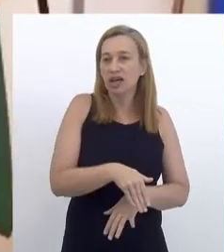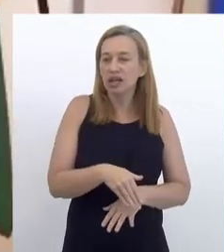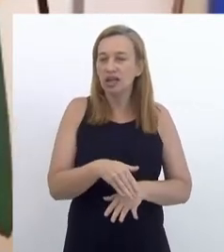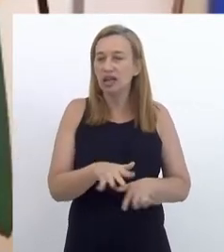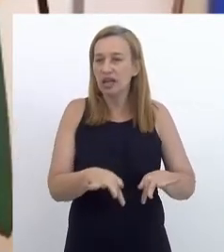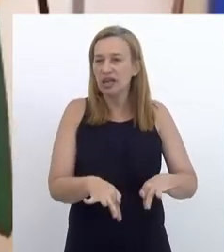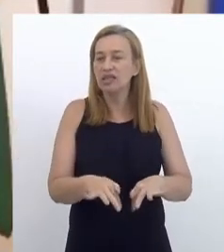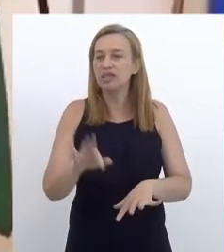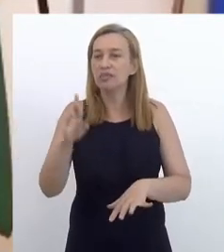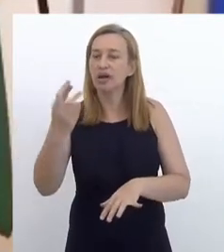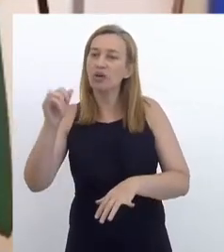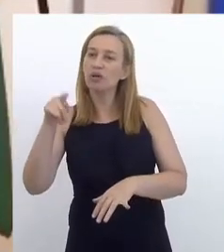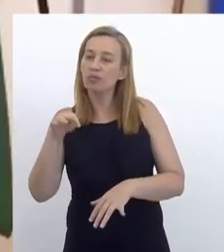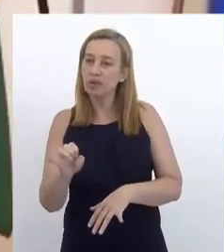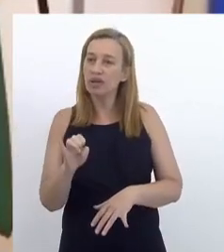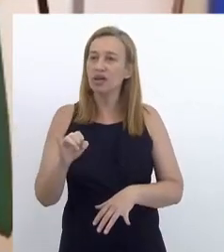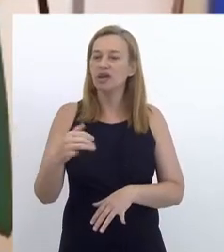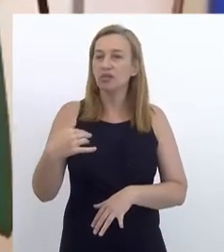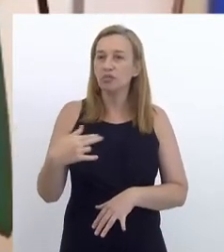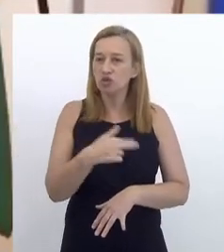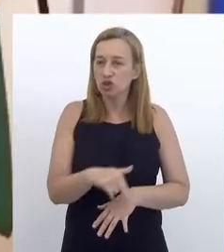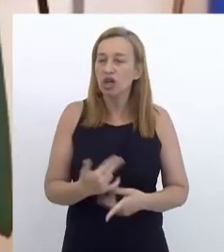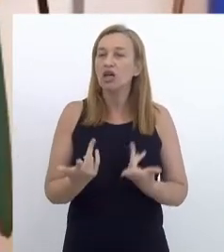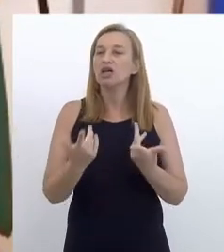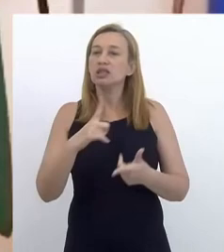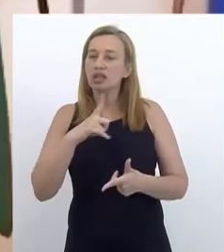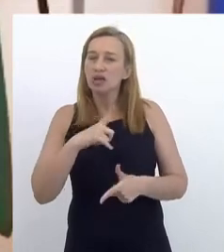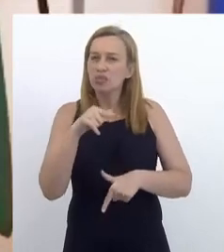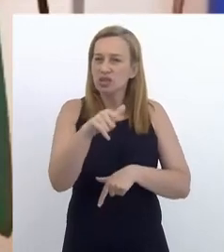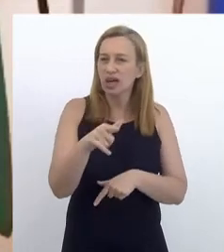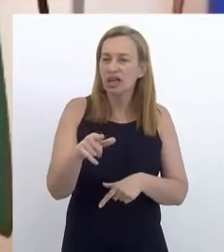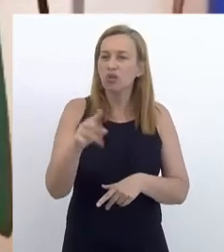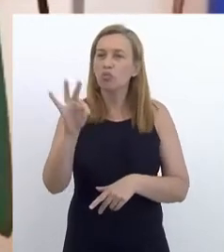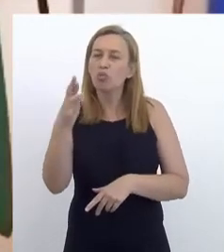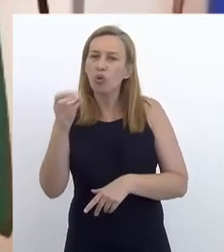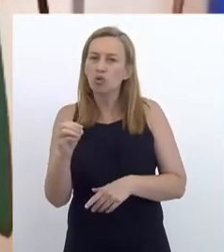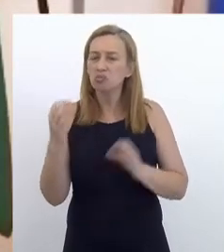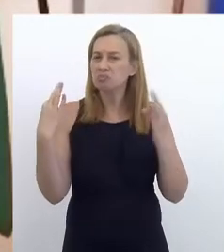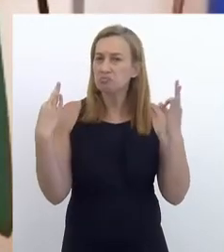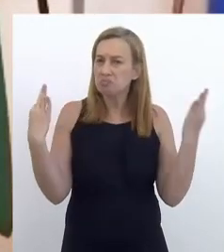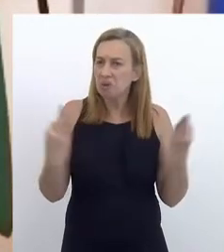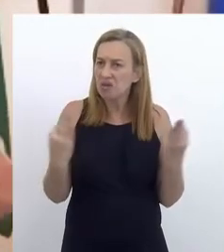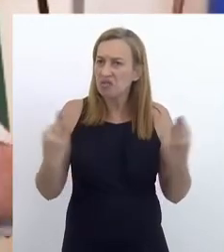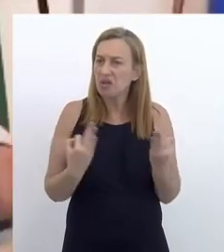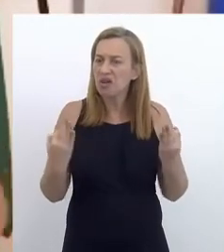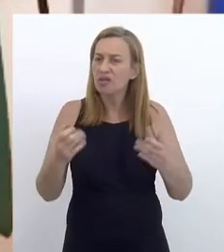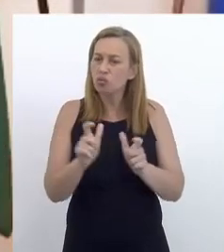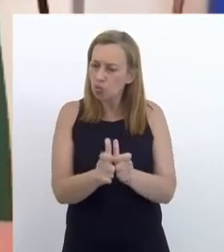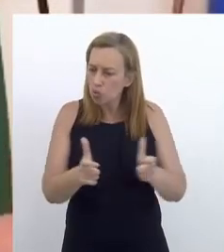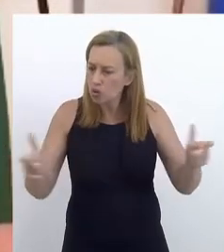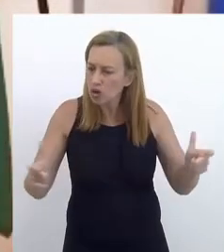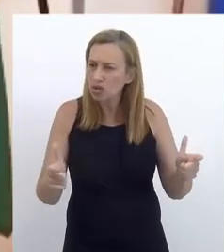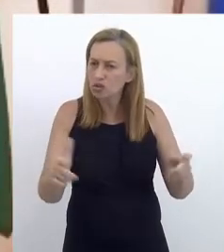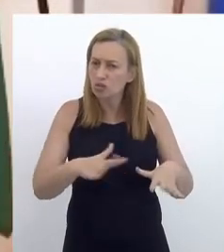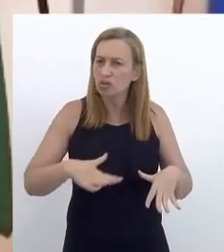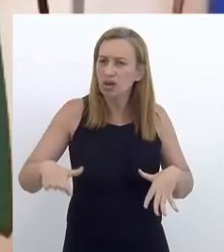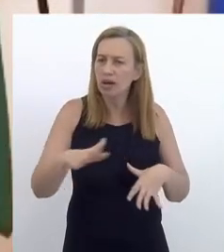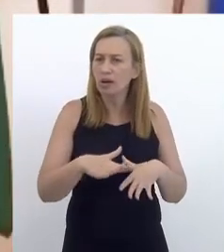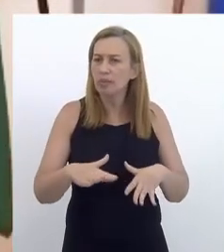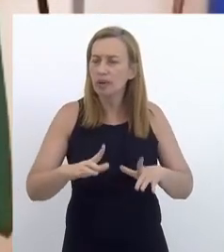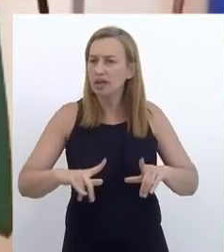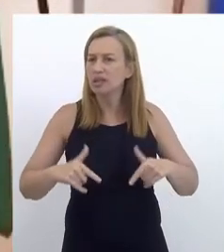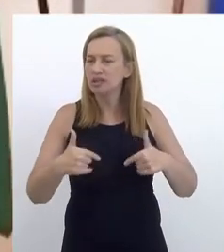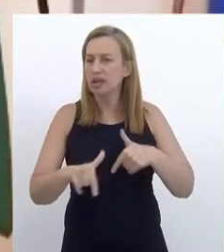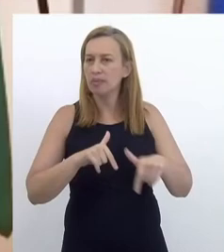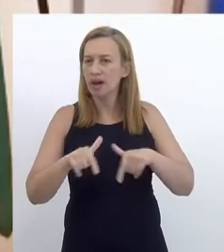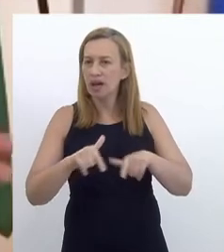feito pelos chineses da State Grid. Nós temos um porto ali fantástico, um porto ainda que tem espaço para botar novas cargas,